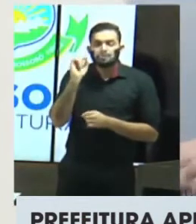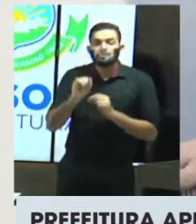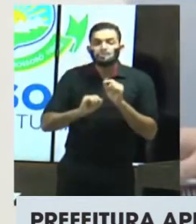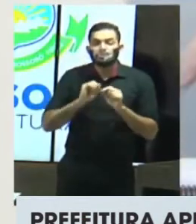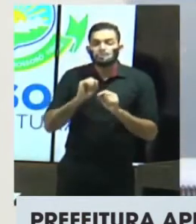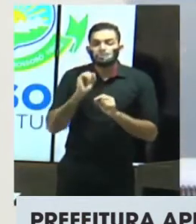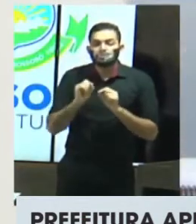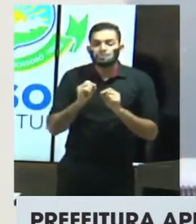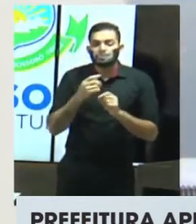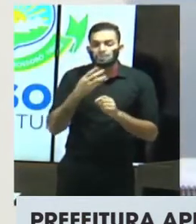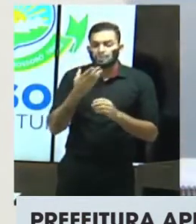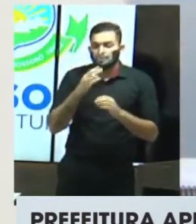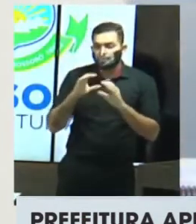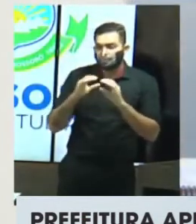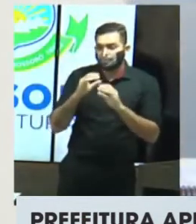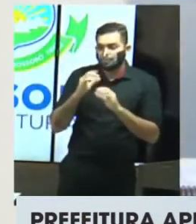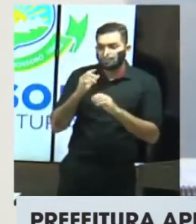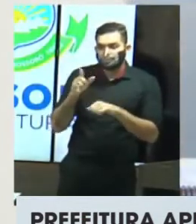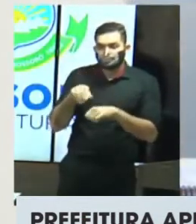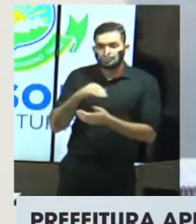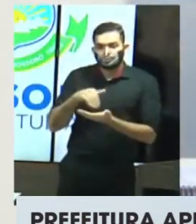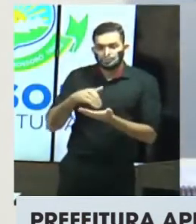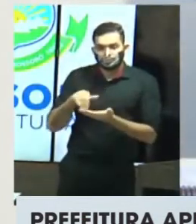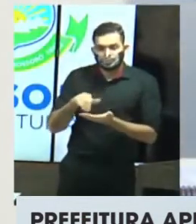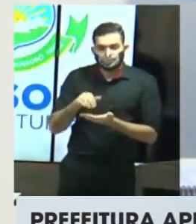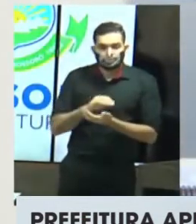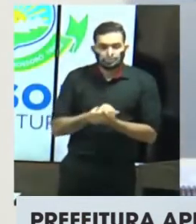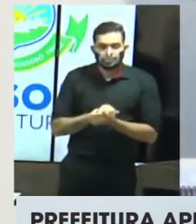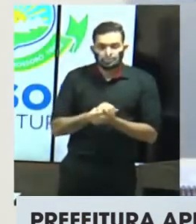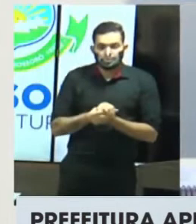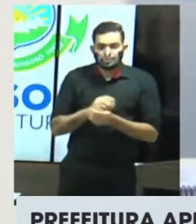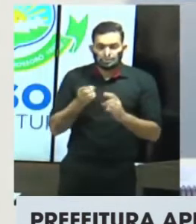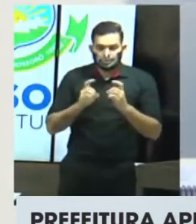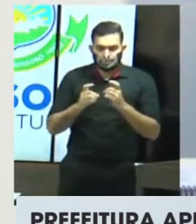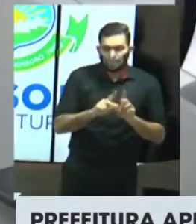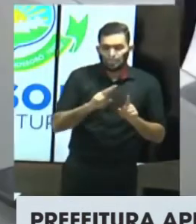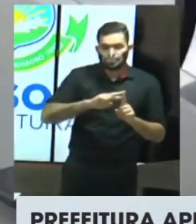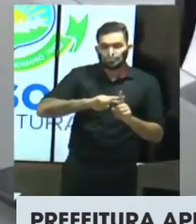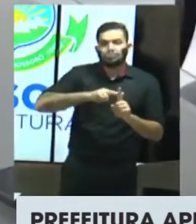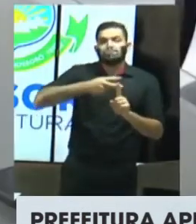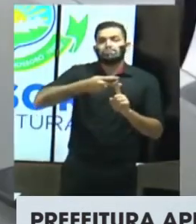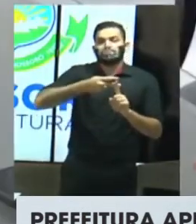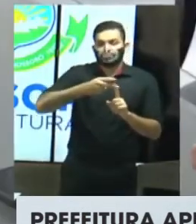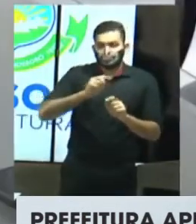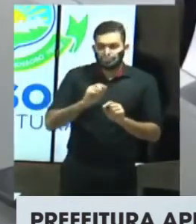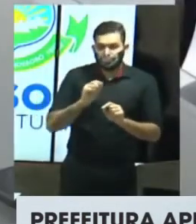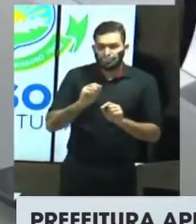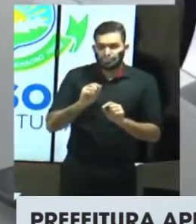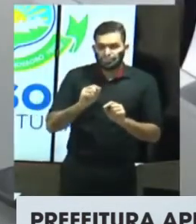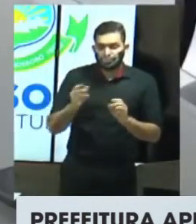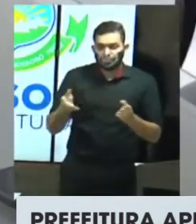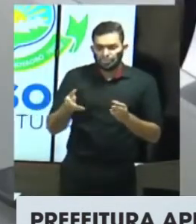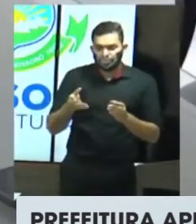esse tripé orçamentário quando nós já apresentamos lá no início do ano a Lei de Diretrizes